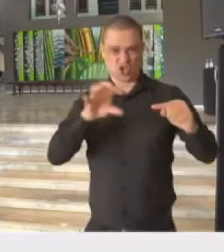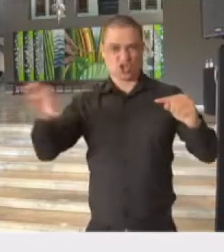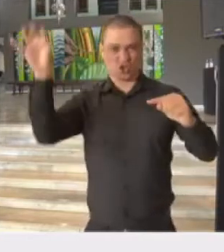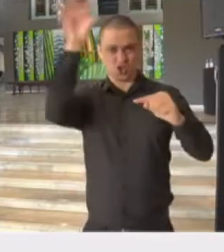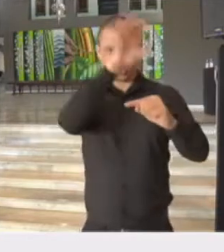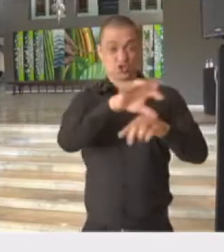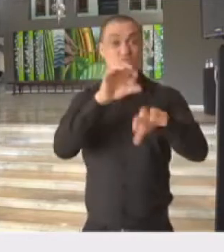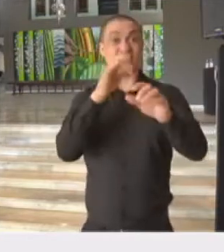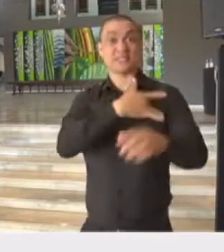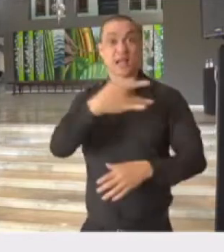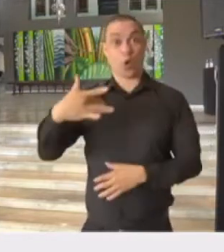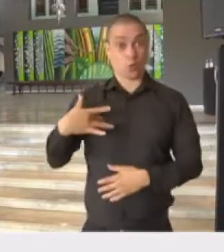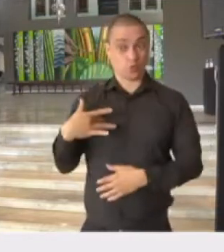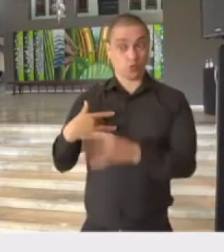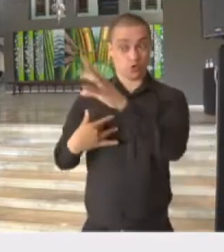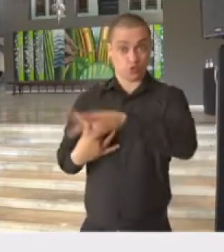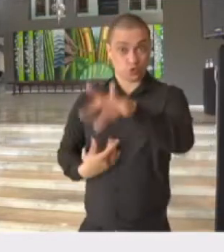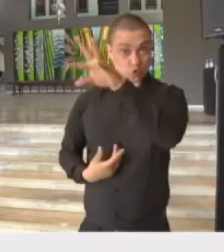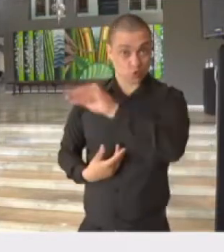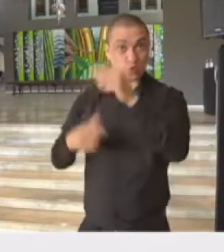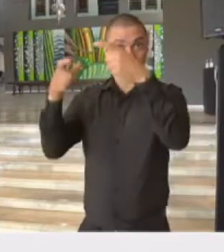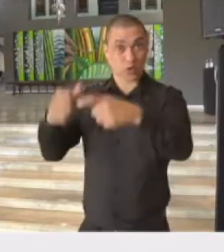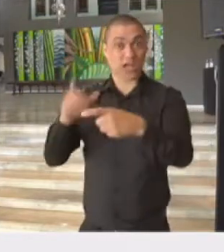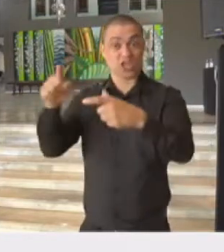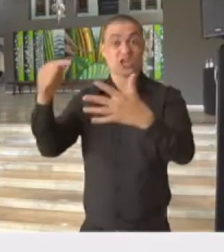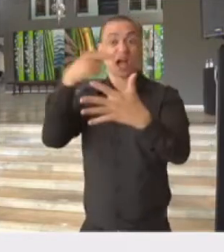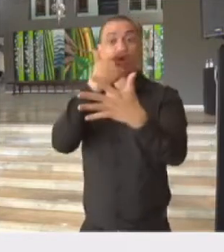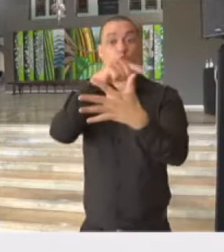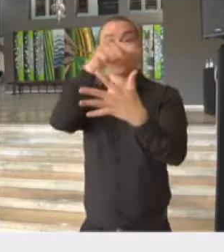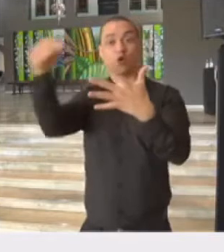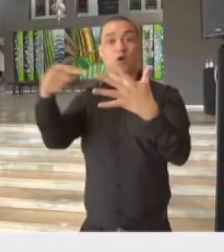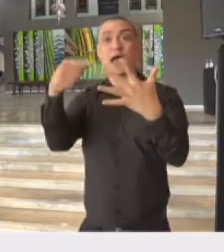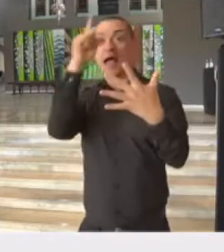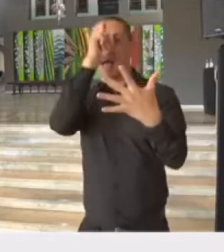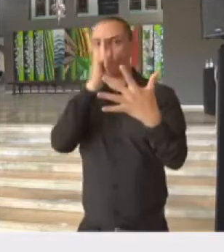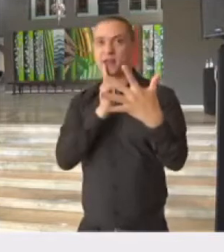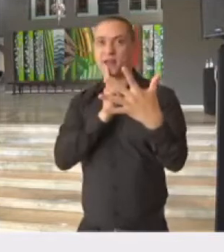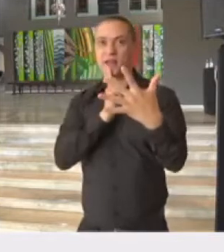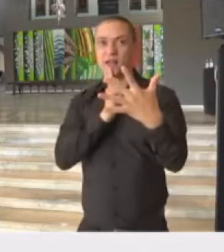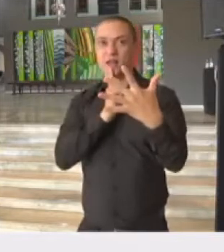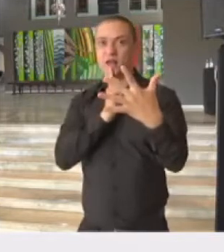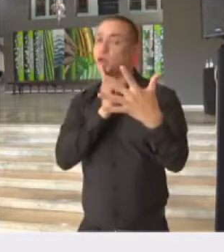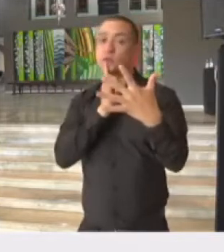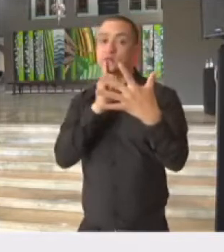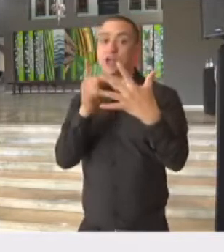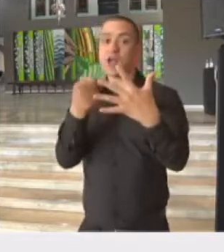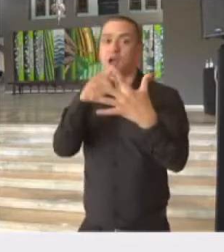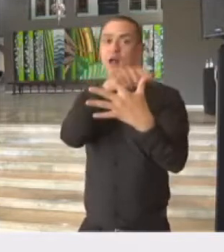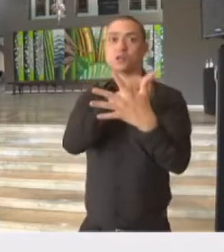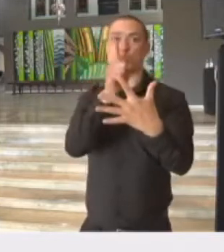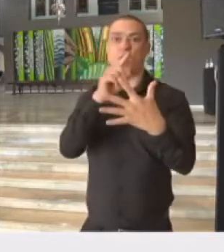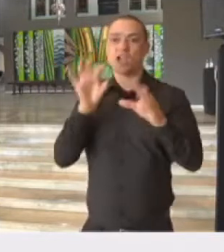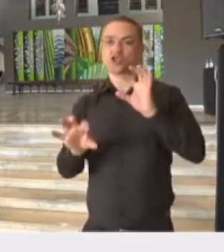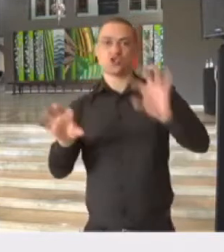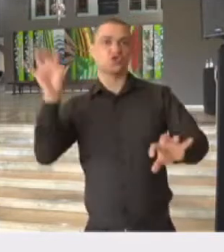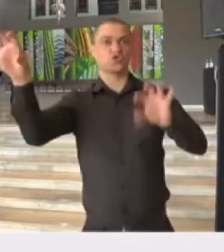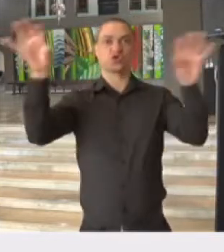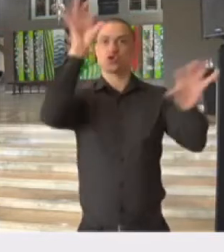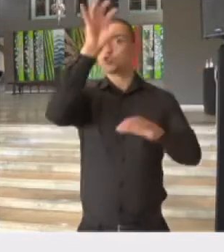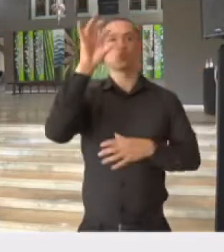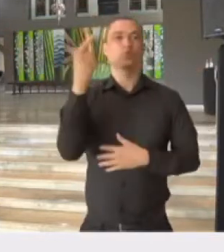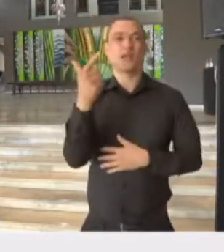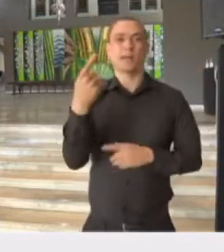saúde na fase amarela. Nós não teremos um retorno regionalizado,